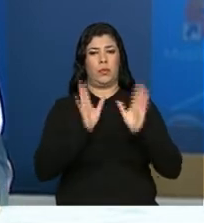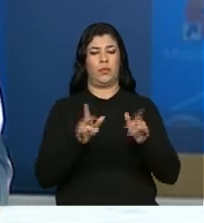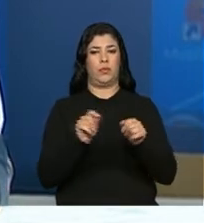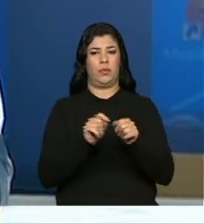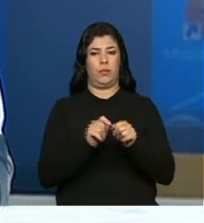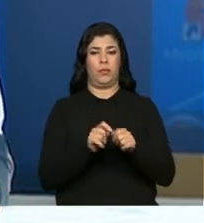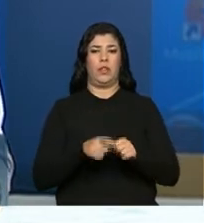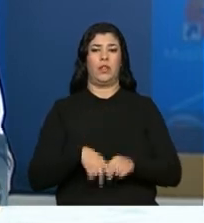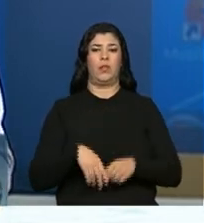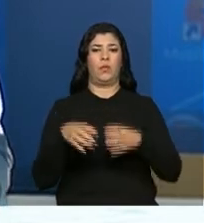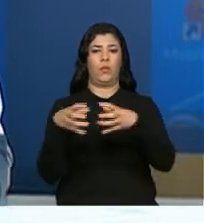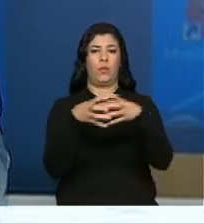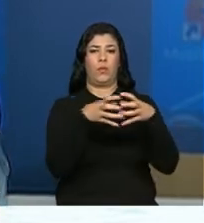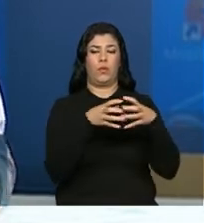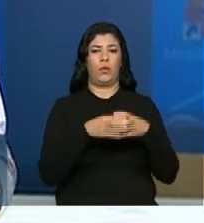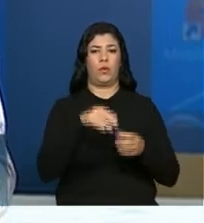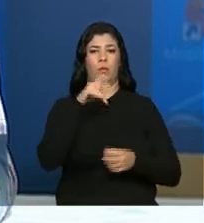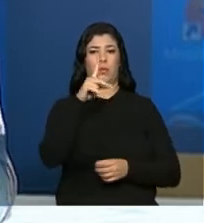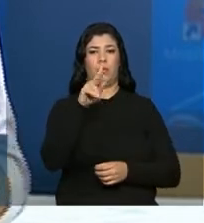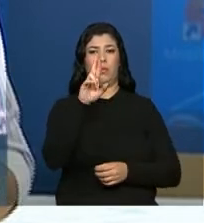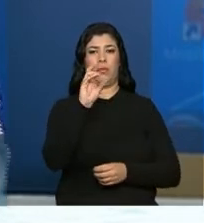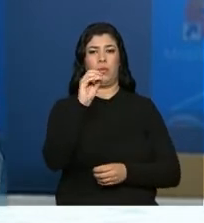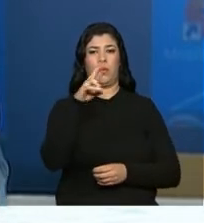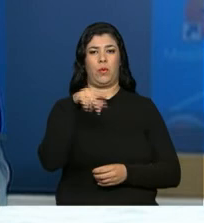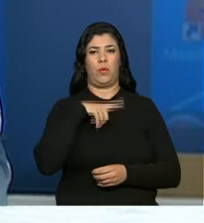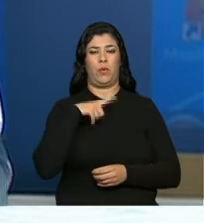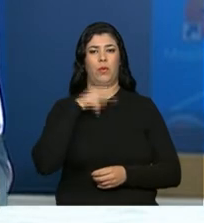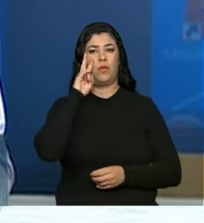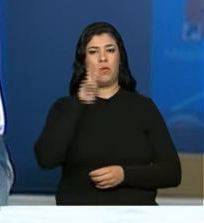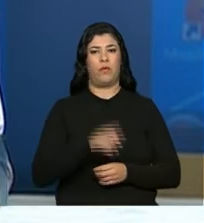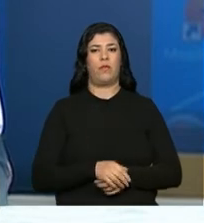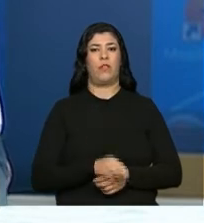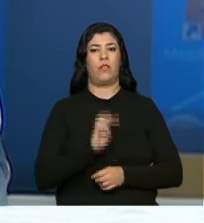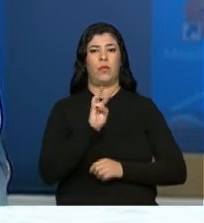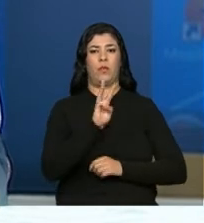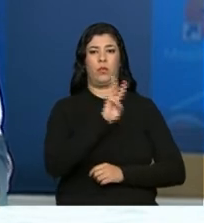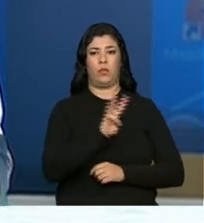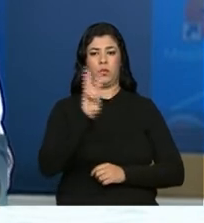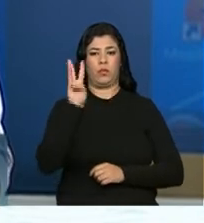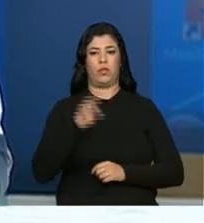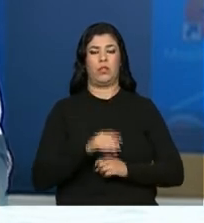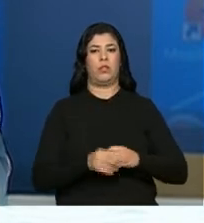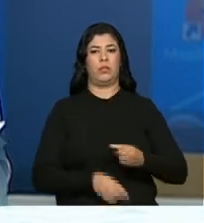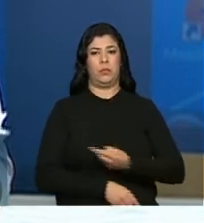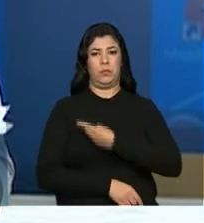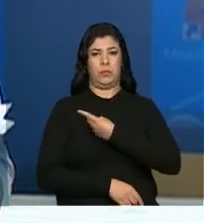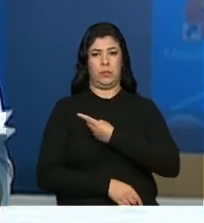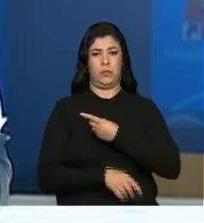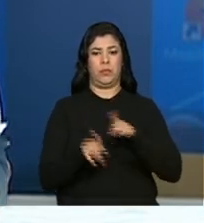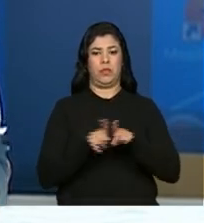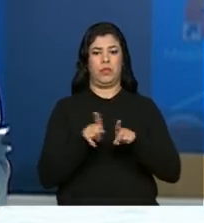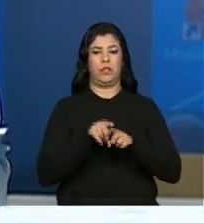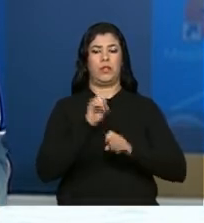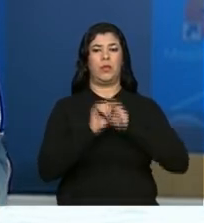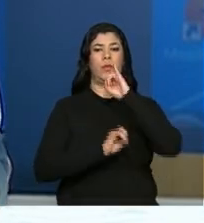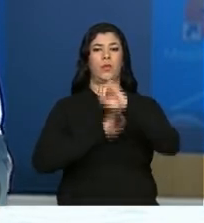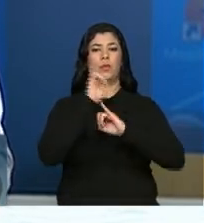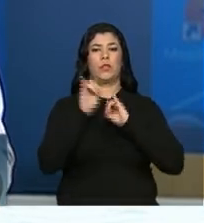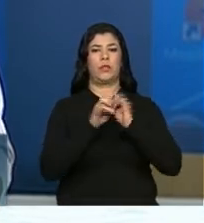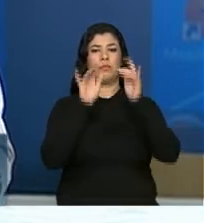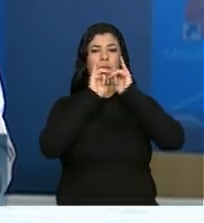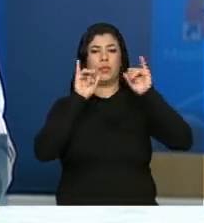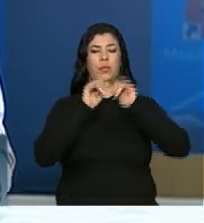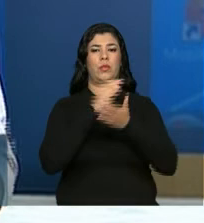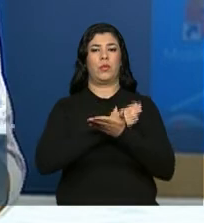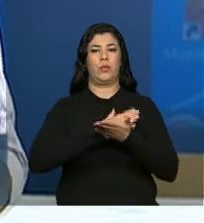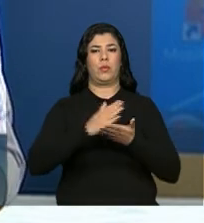Departamento de Proteção e Defesa do Consumidor mantém no site que você vê aí na tela o sistema online de recalls com as campanhas feitas desde